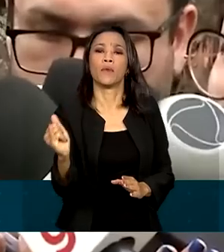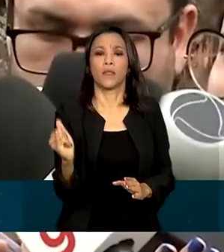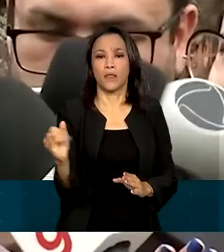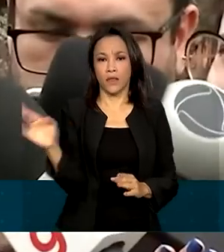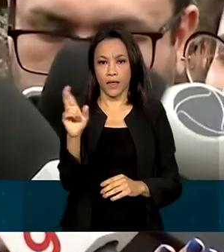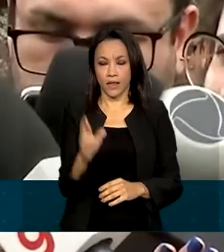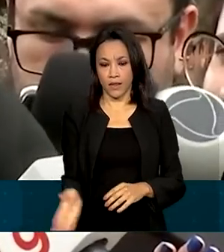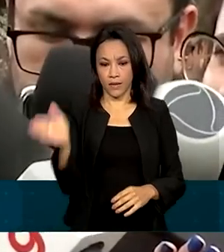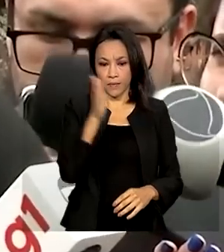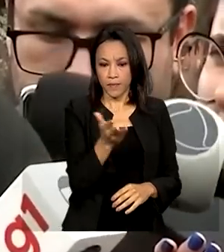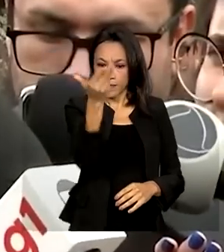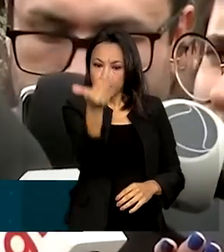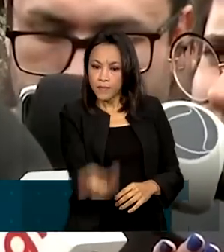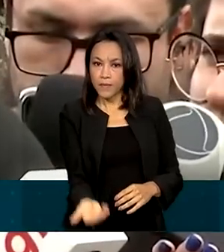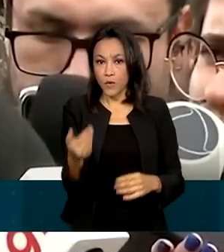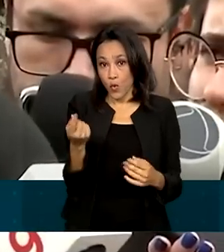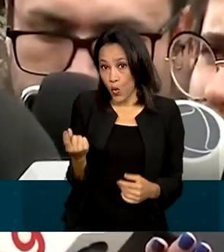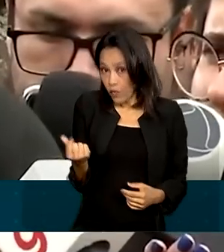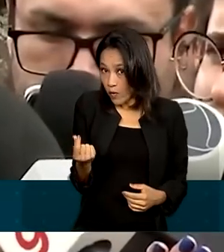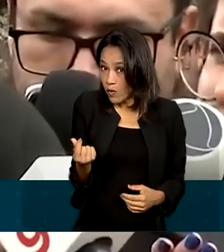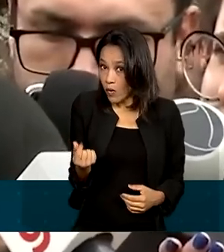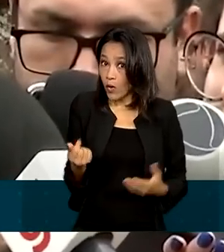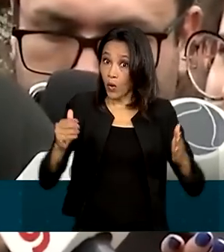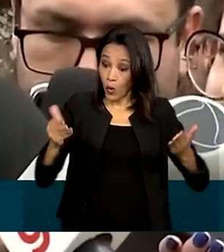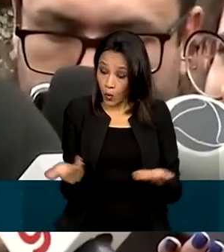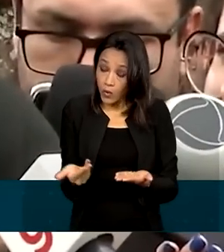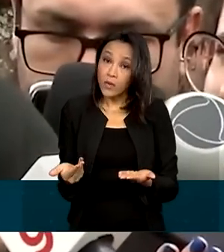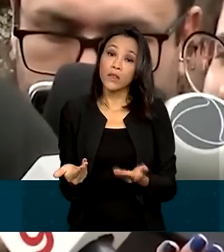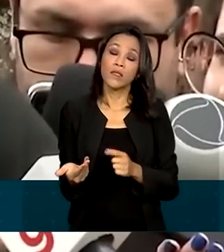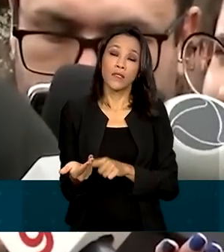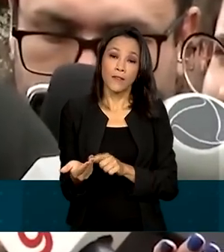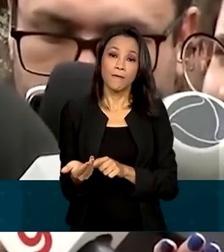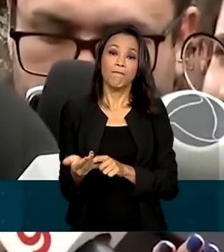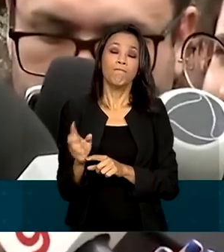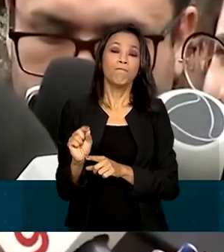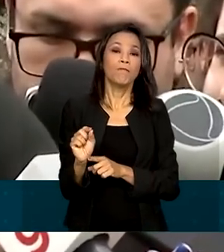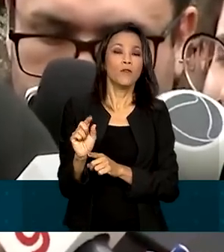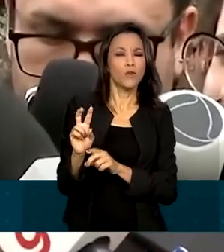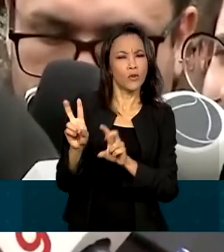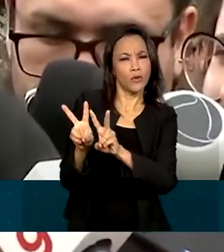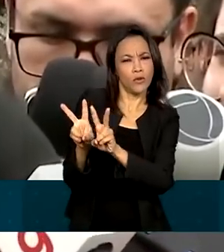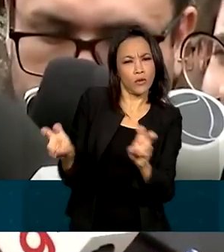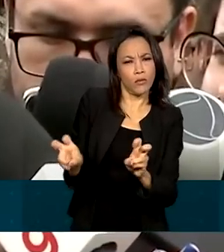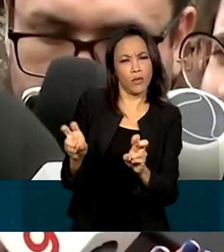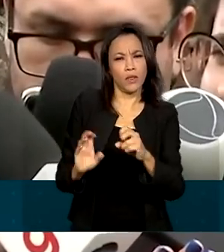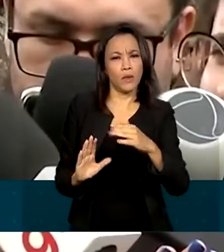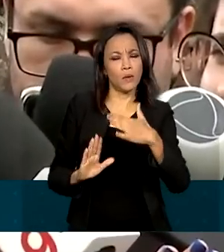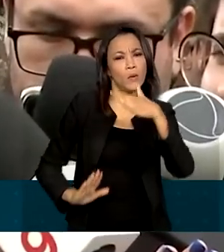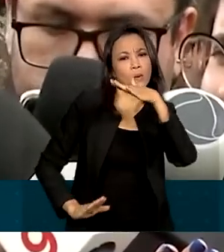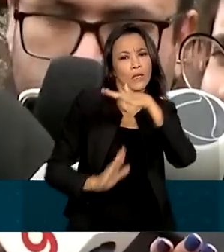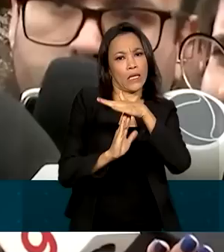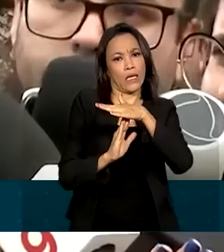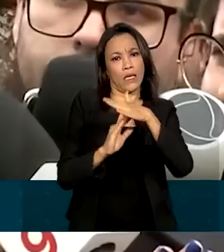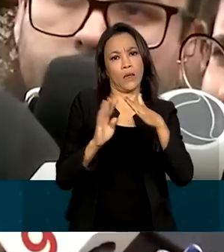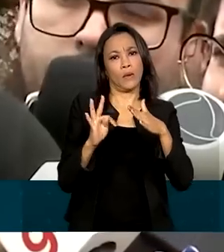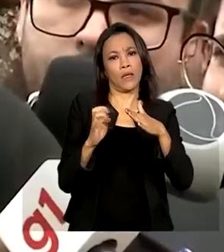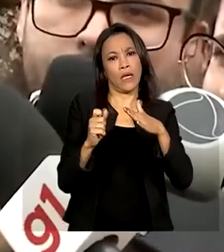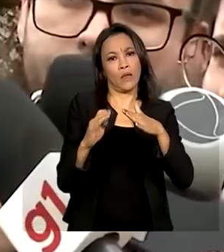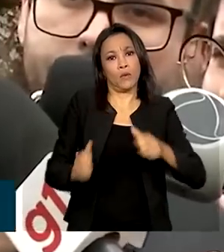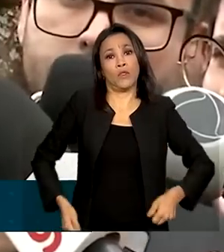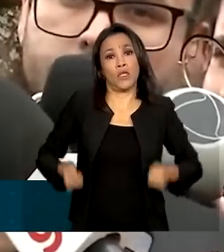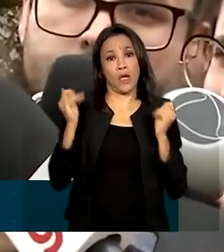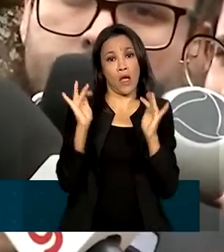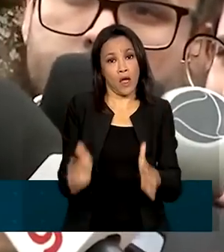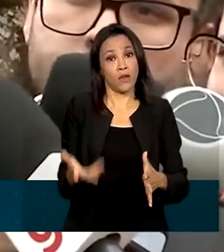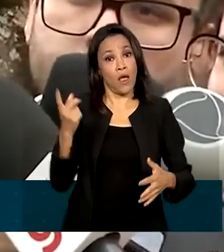O valor como está hoje é excepcionalizando do teto de gastos o programa Bolsa Família, que são